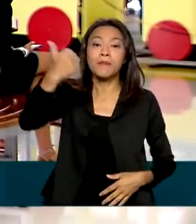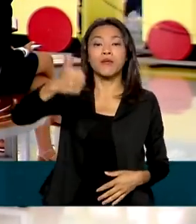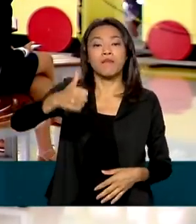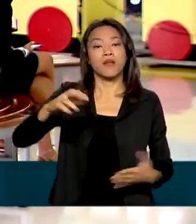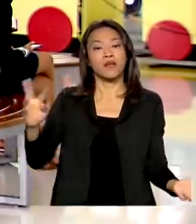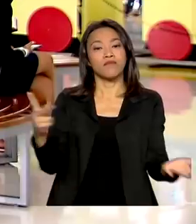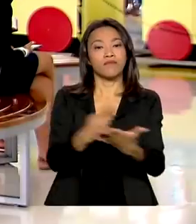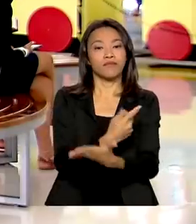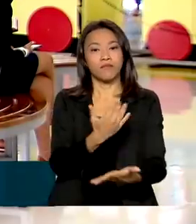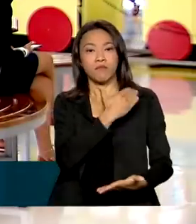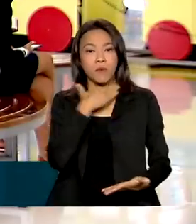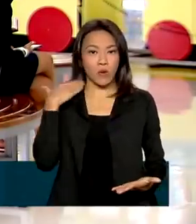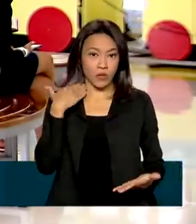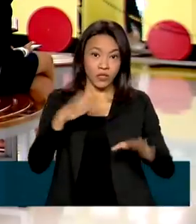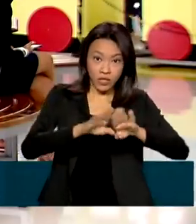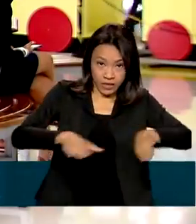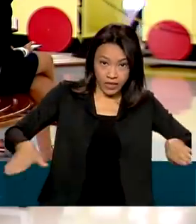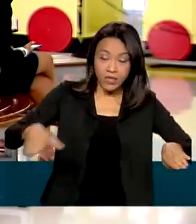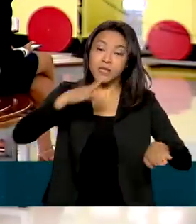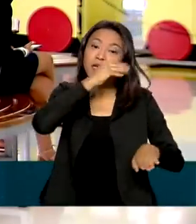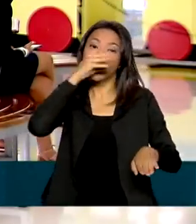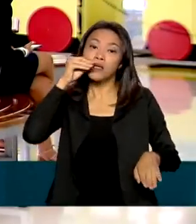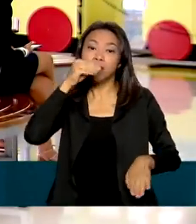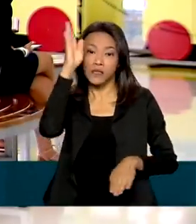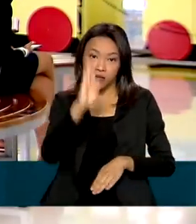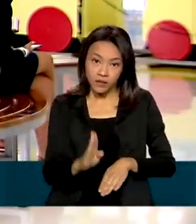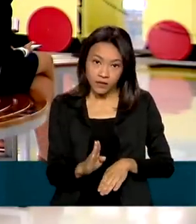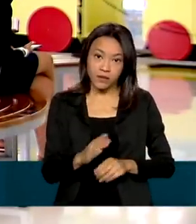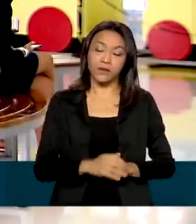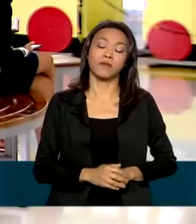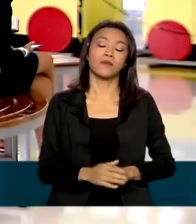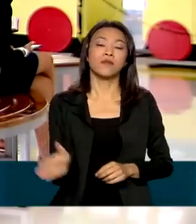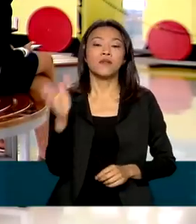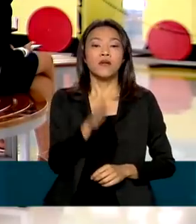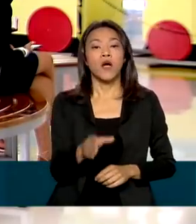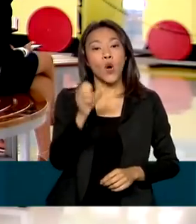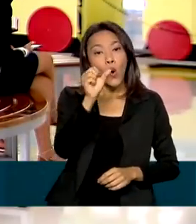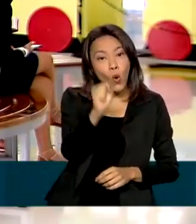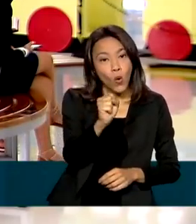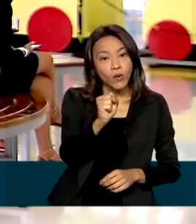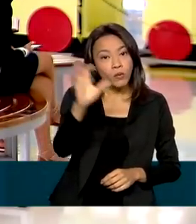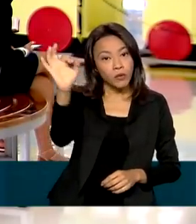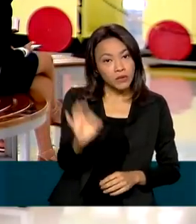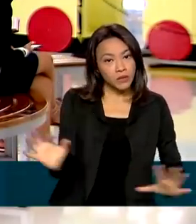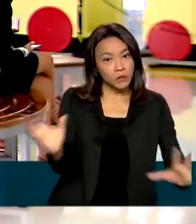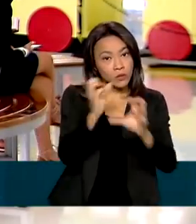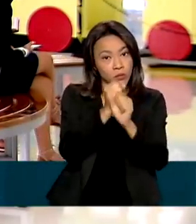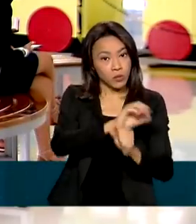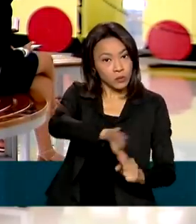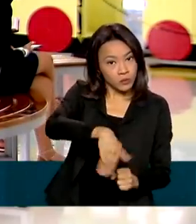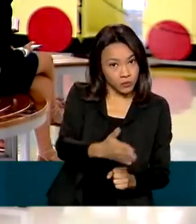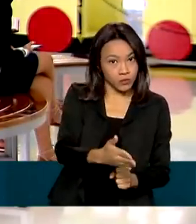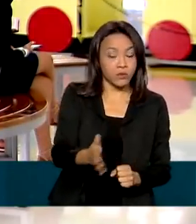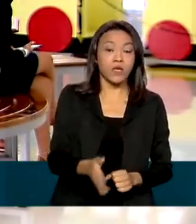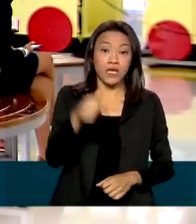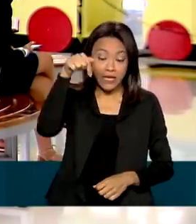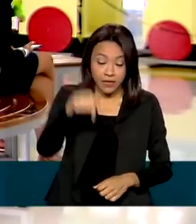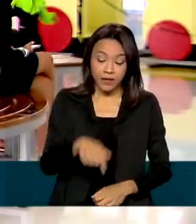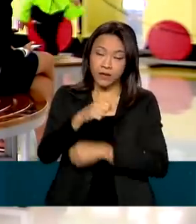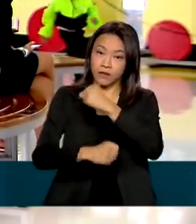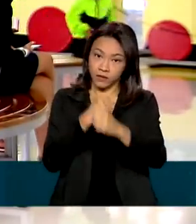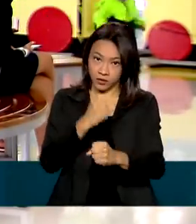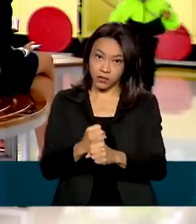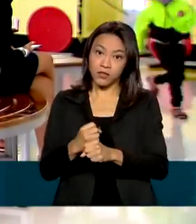entre crianças e adolescentes no Brasil. Cerca de 8% do total. E somente este ano,